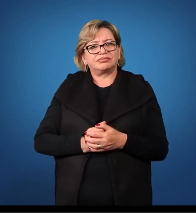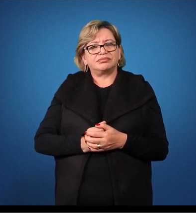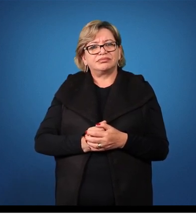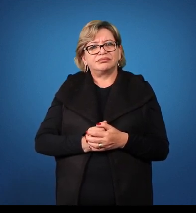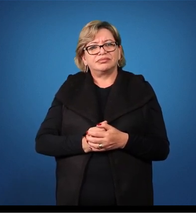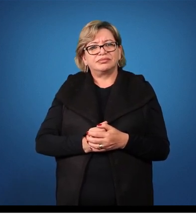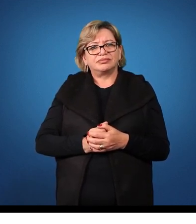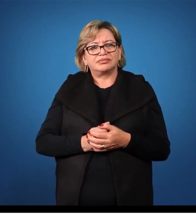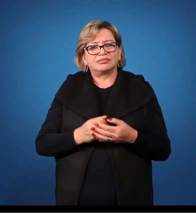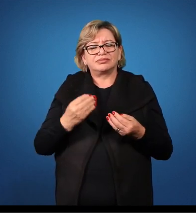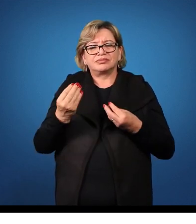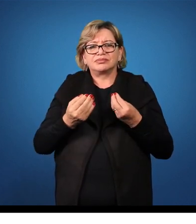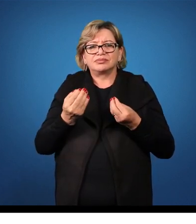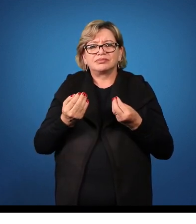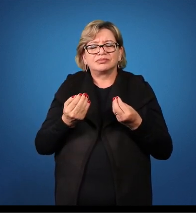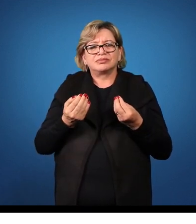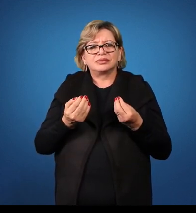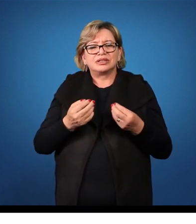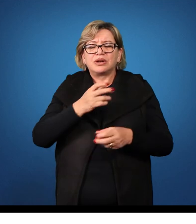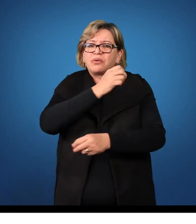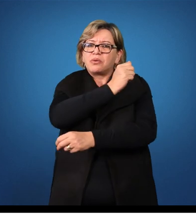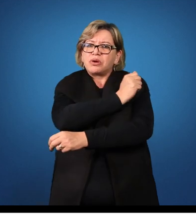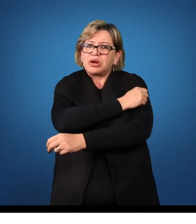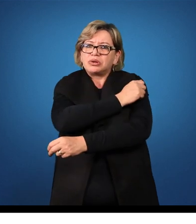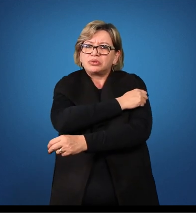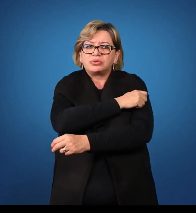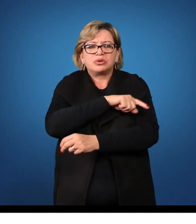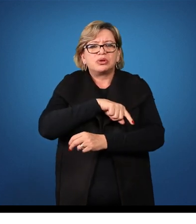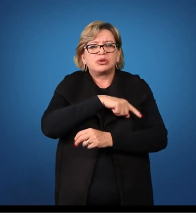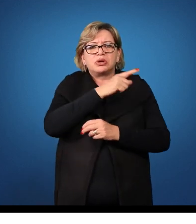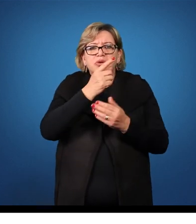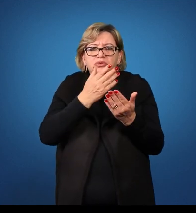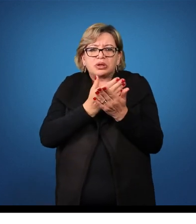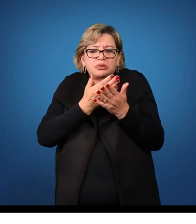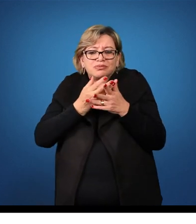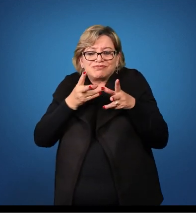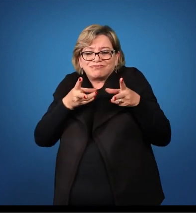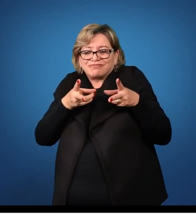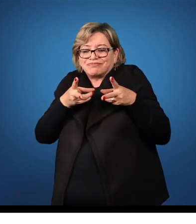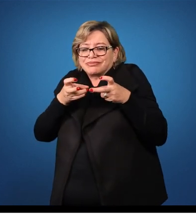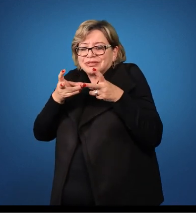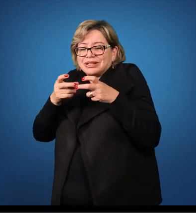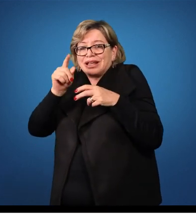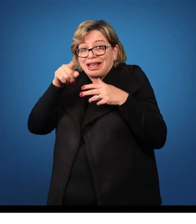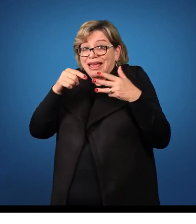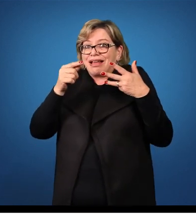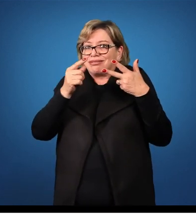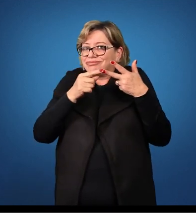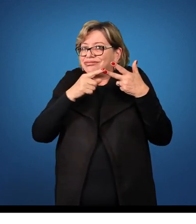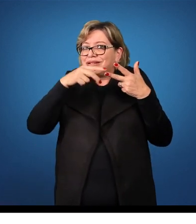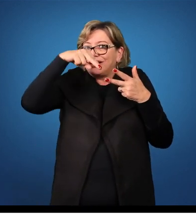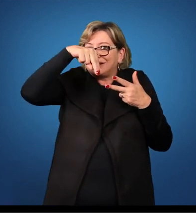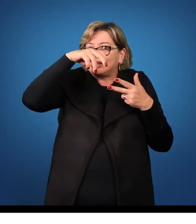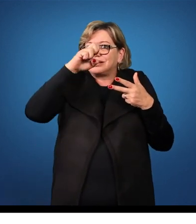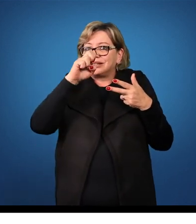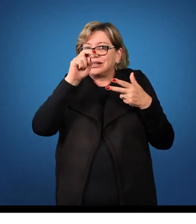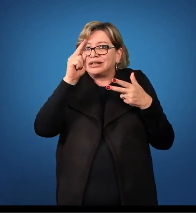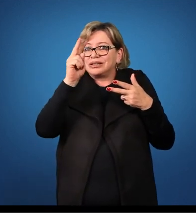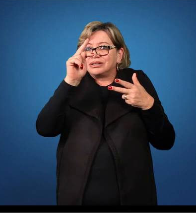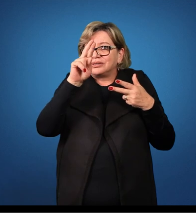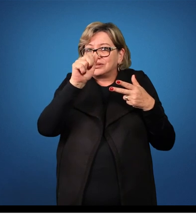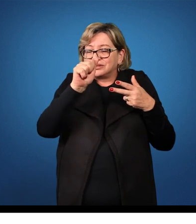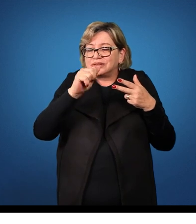Então, o aluno, estudante, percebendo que a palavra é neutra pela indicação do